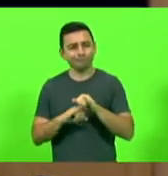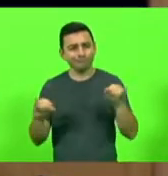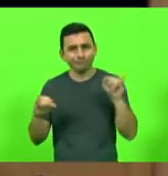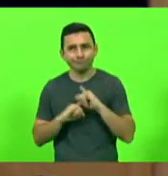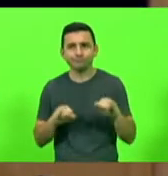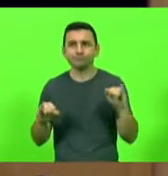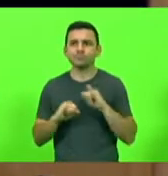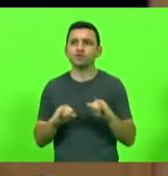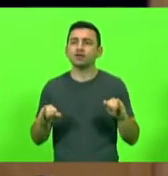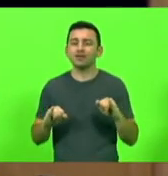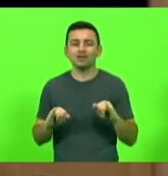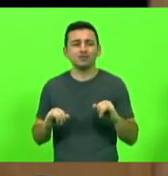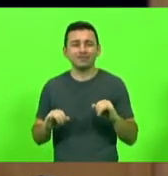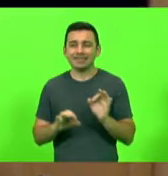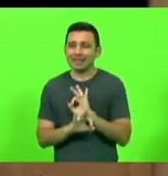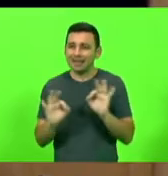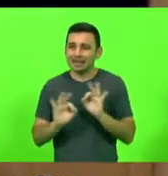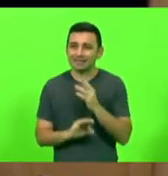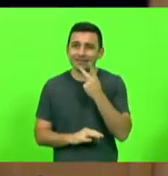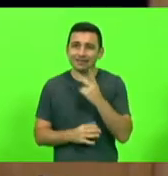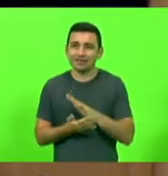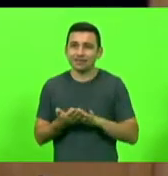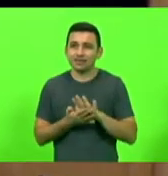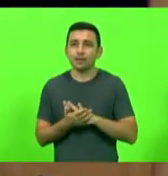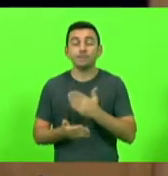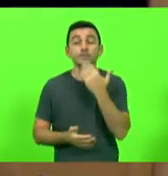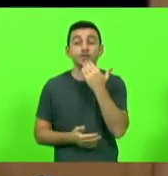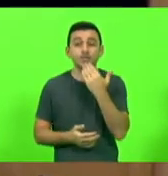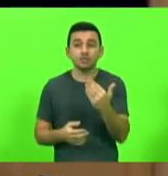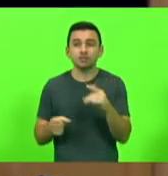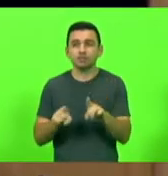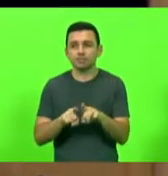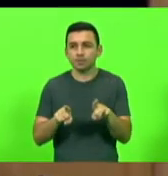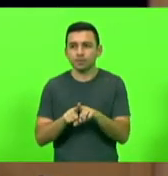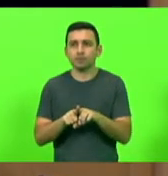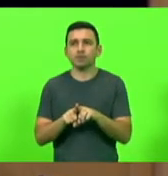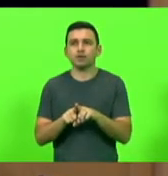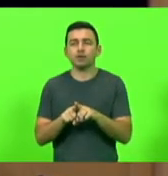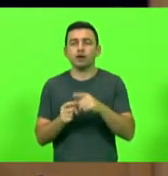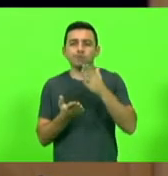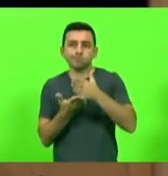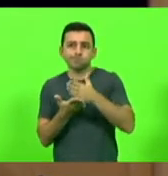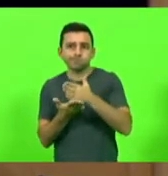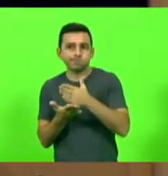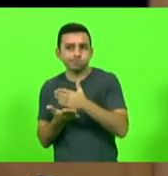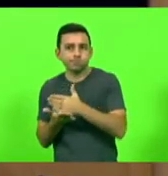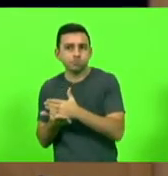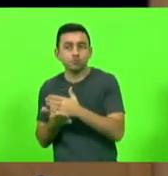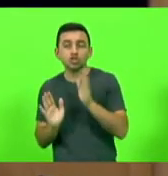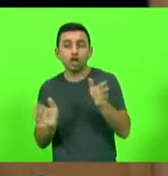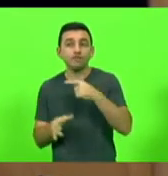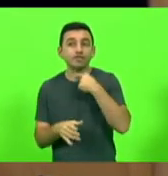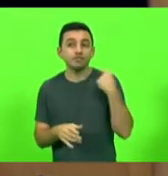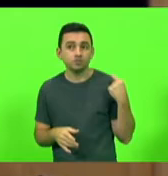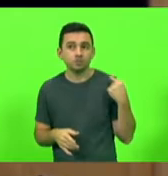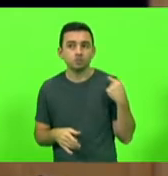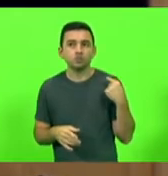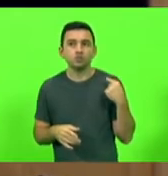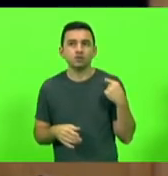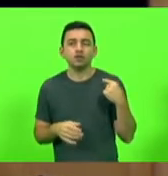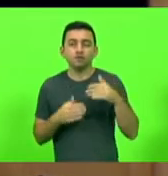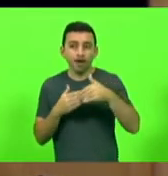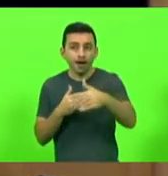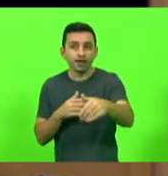anunciado, tem reivindicação para a prorrogação das parcelas vencidas e vincendas das